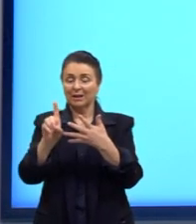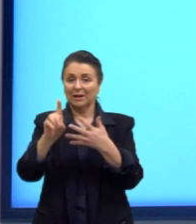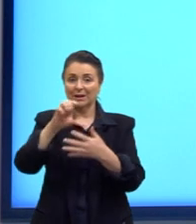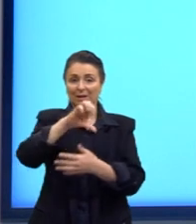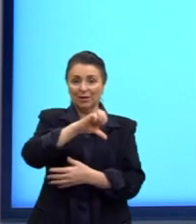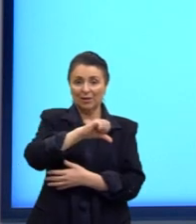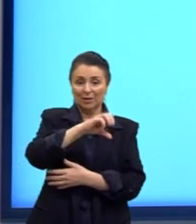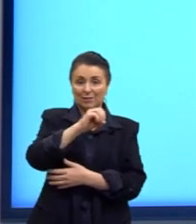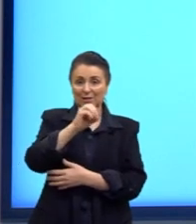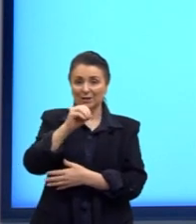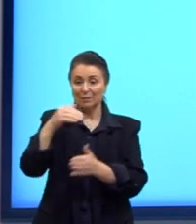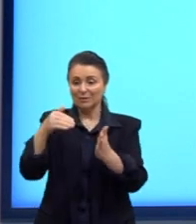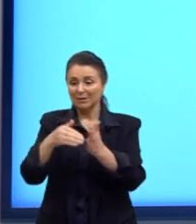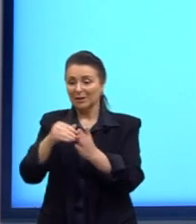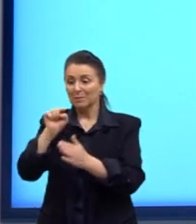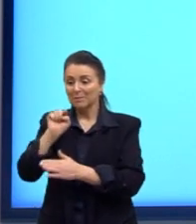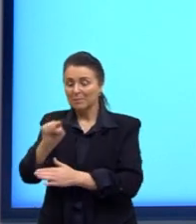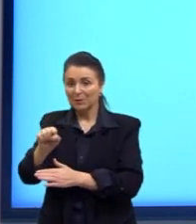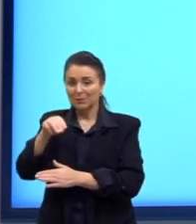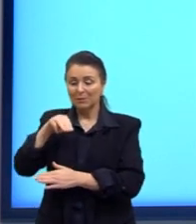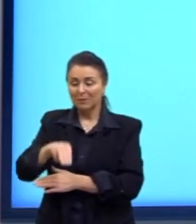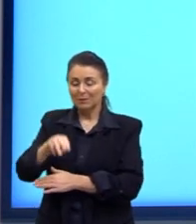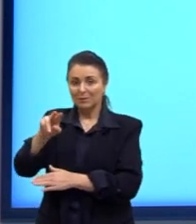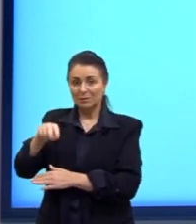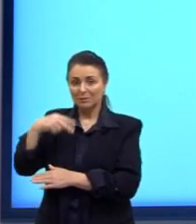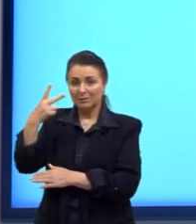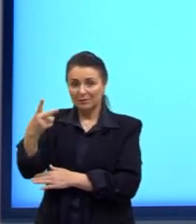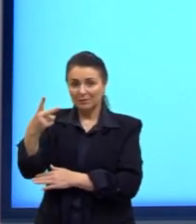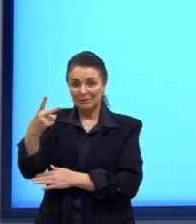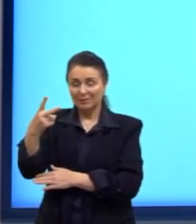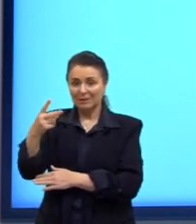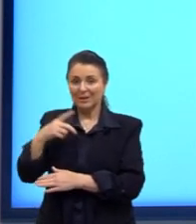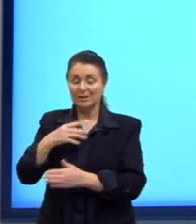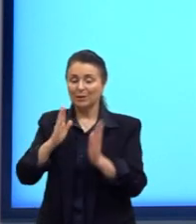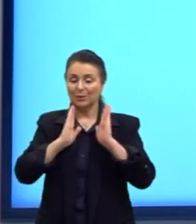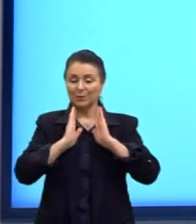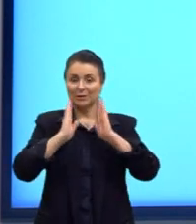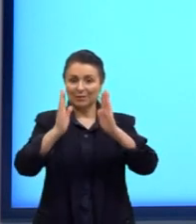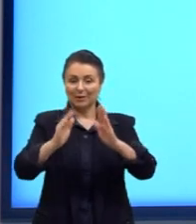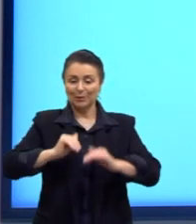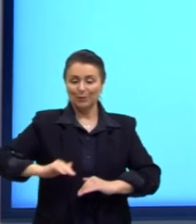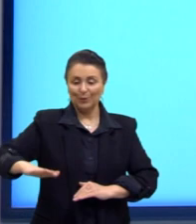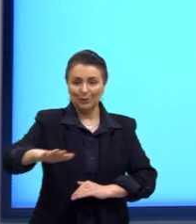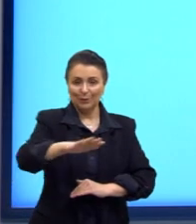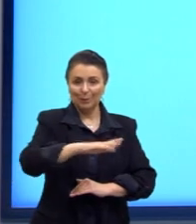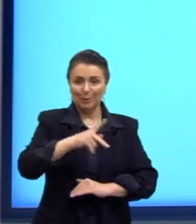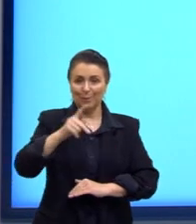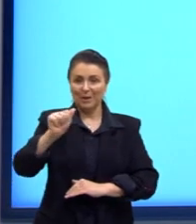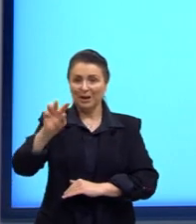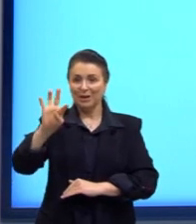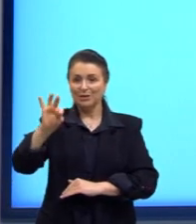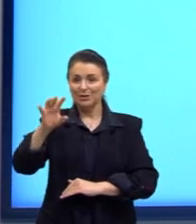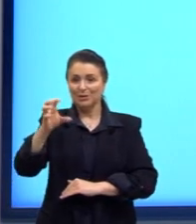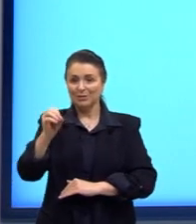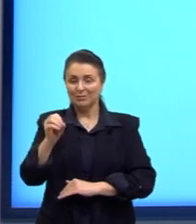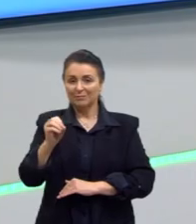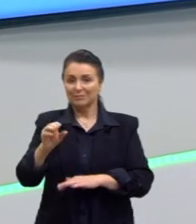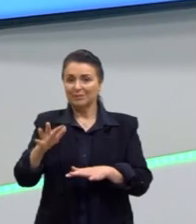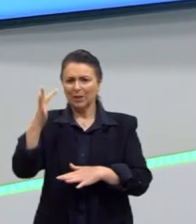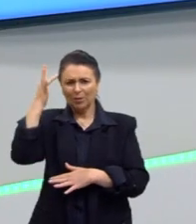a 1000 metros quadrados. Esse é o nosso intervalo do pátio. E aí, gente,